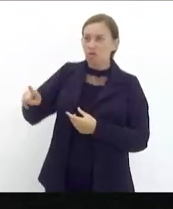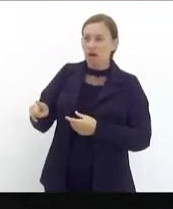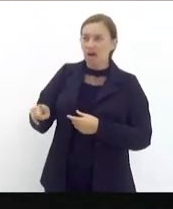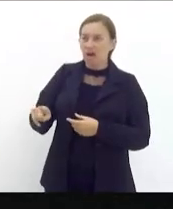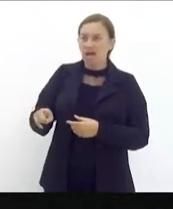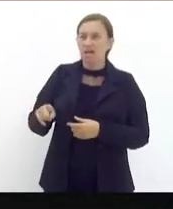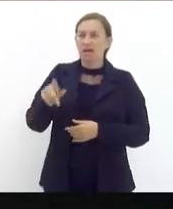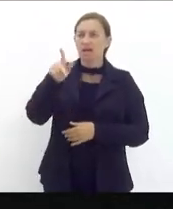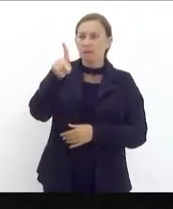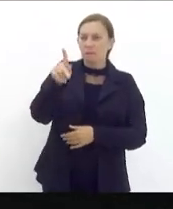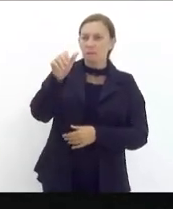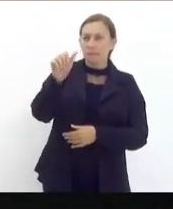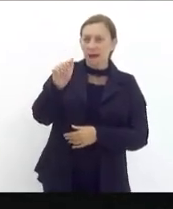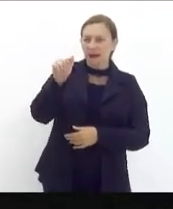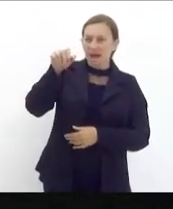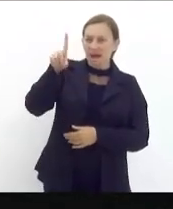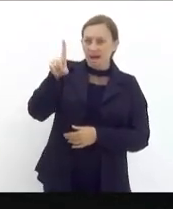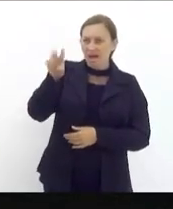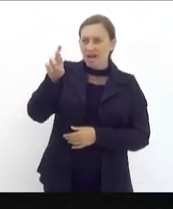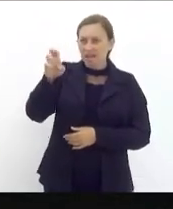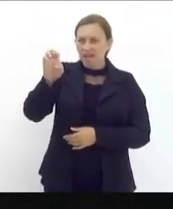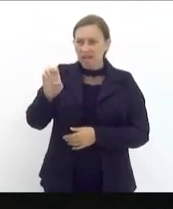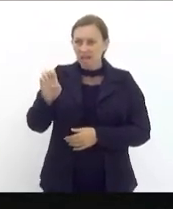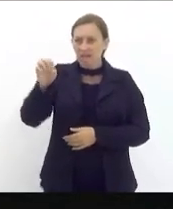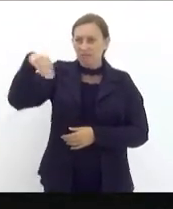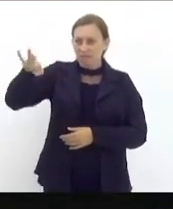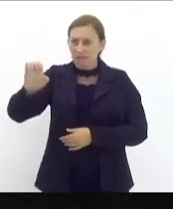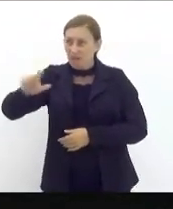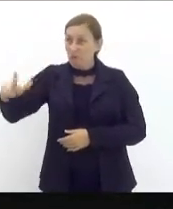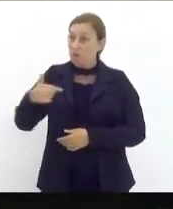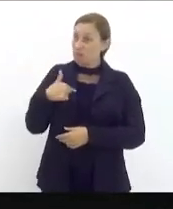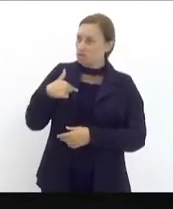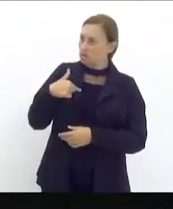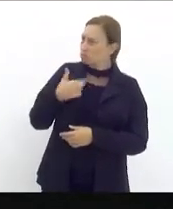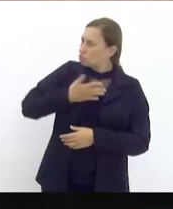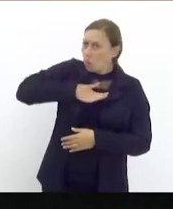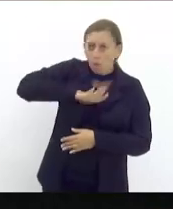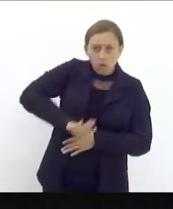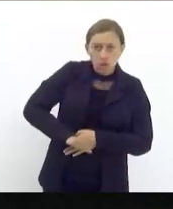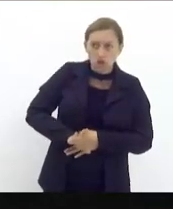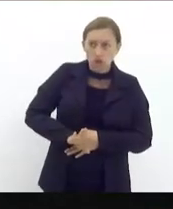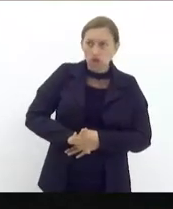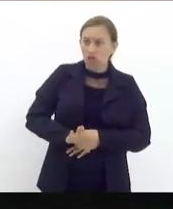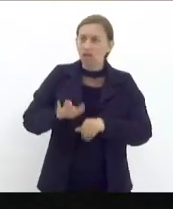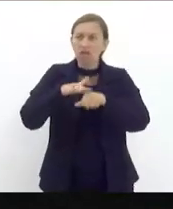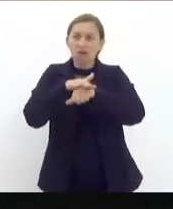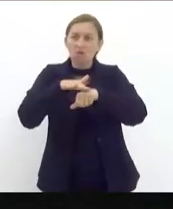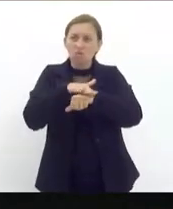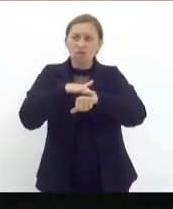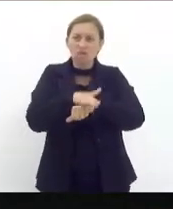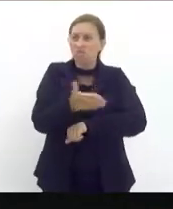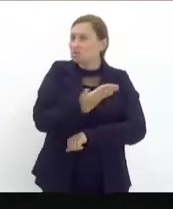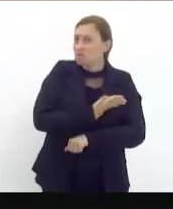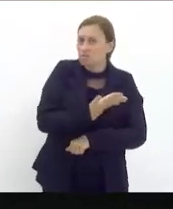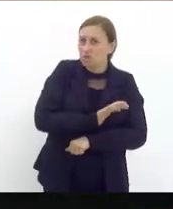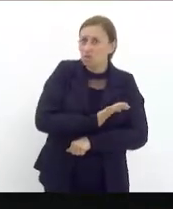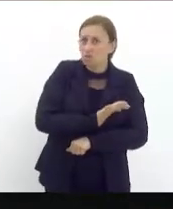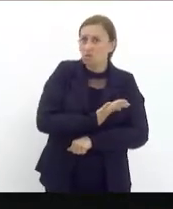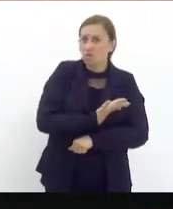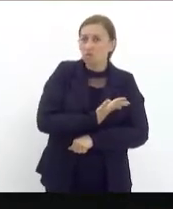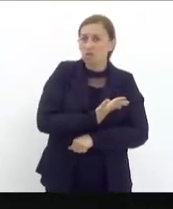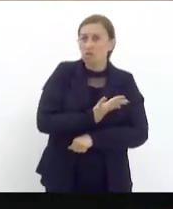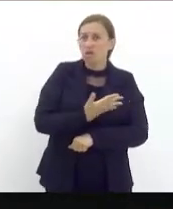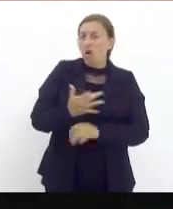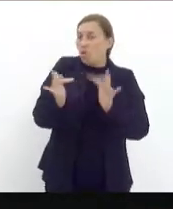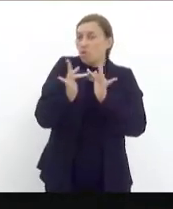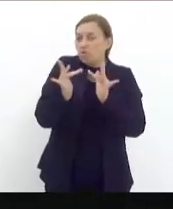no grande evento da Zona Oeste mas eu fiquei extremamente irritada na conversa com os meus amigos que convivem